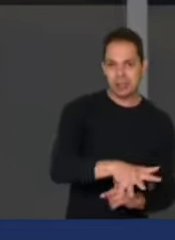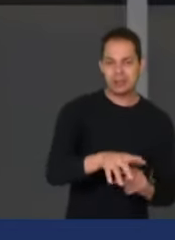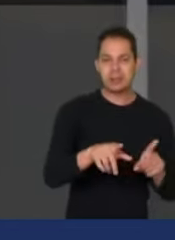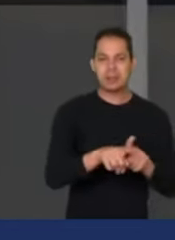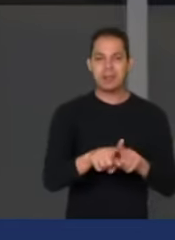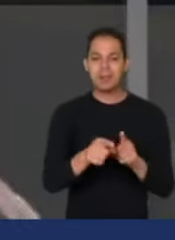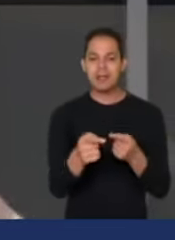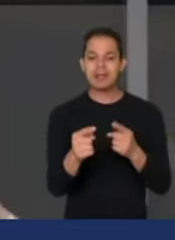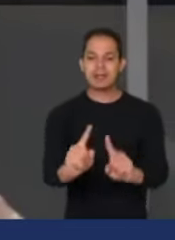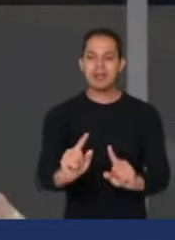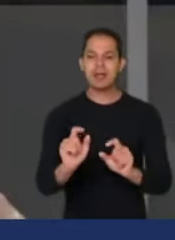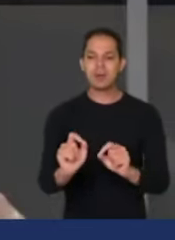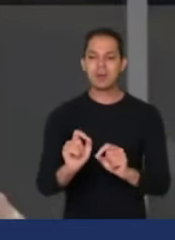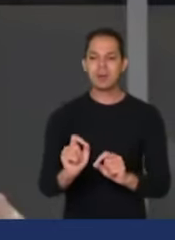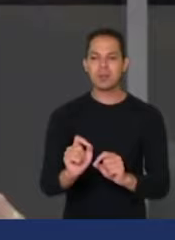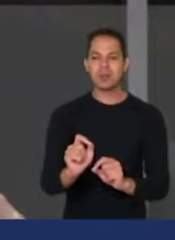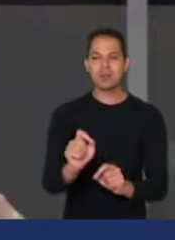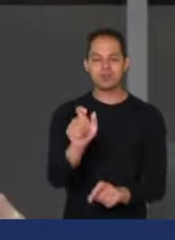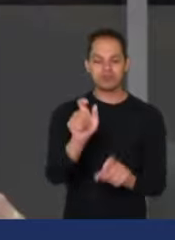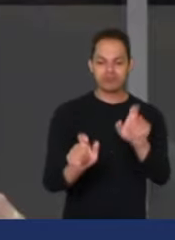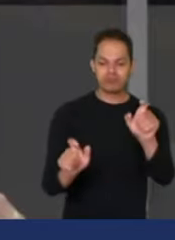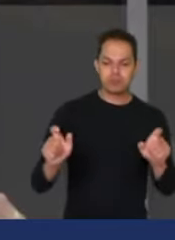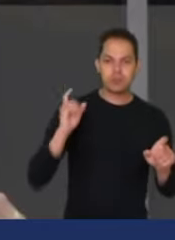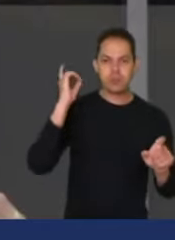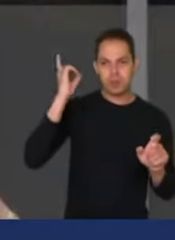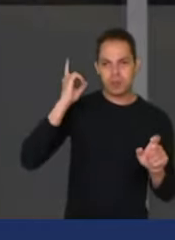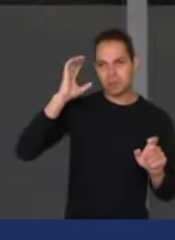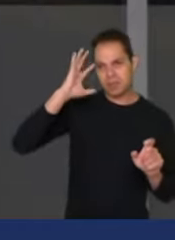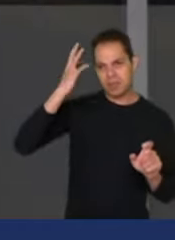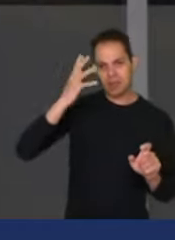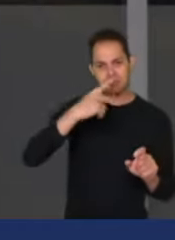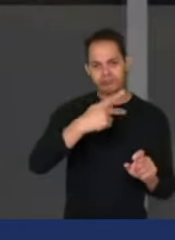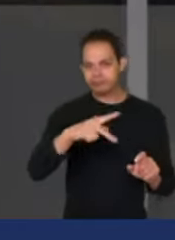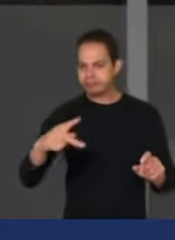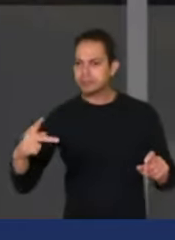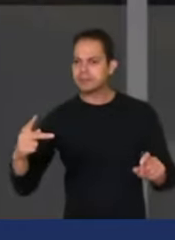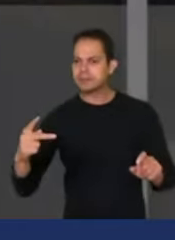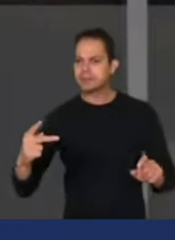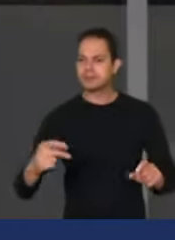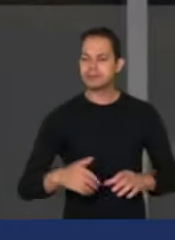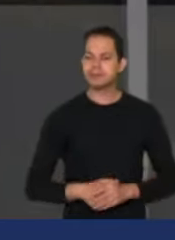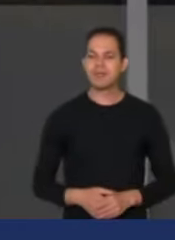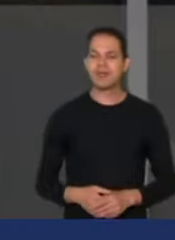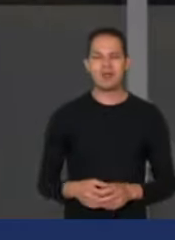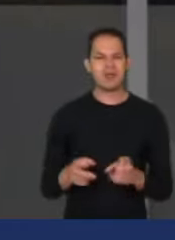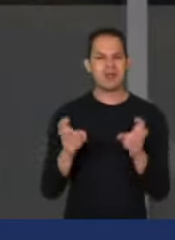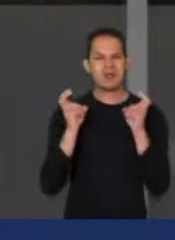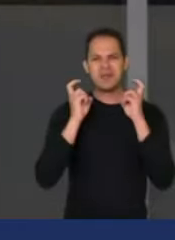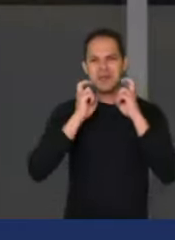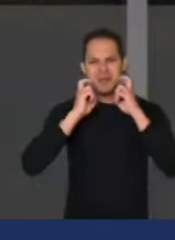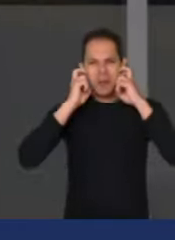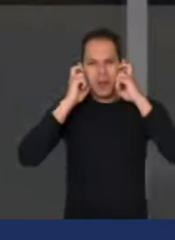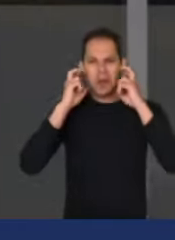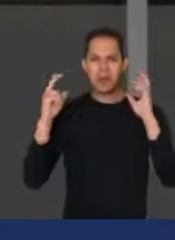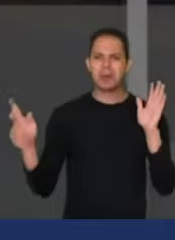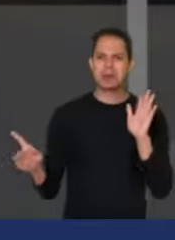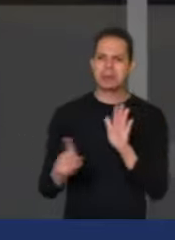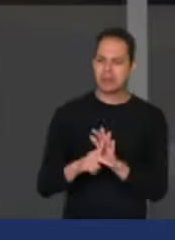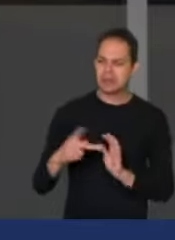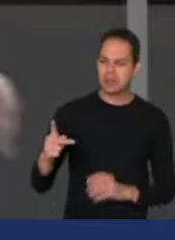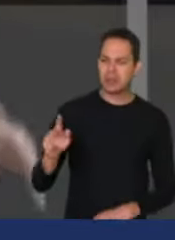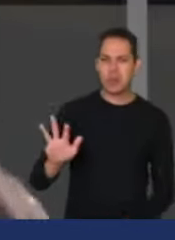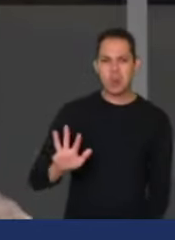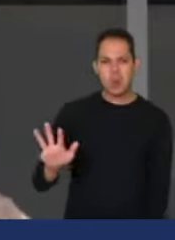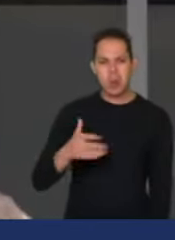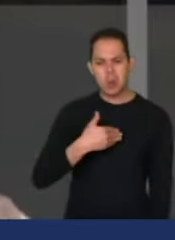pelos nossos pares aqui na Câmara dos Deputados. É vergonhoso o que esse desgoverno vem fazendo